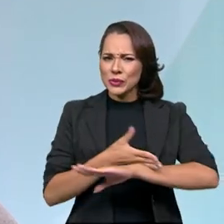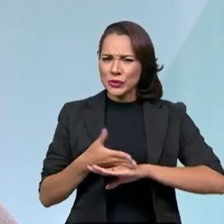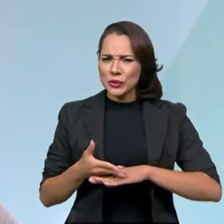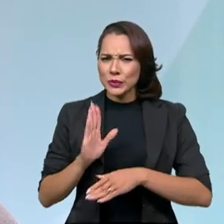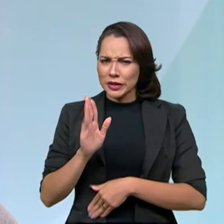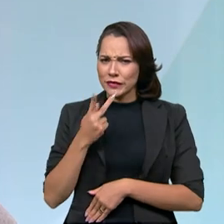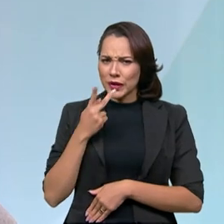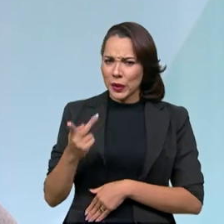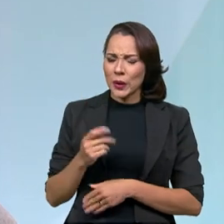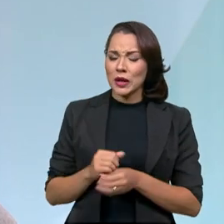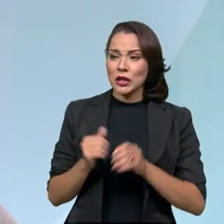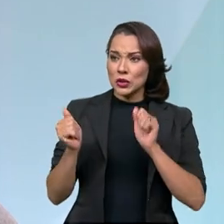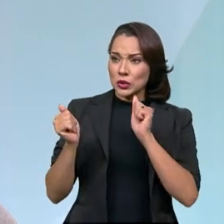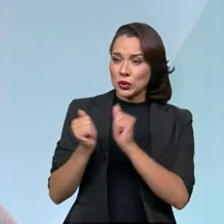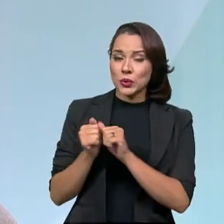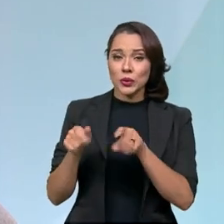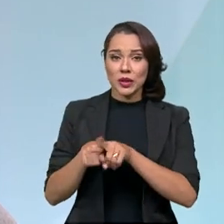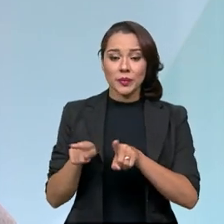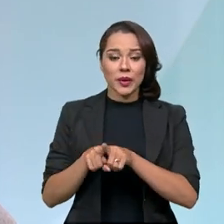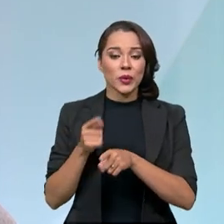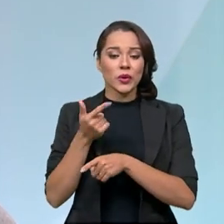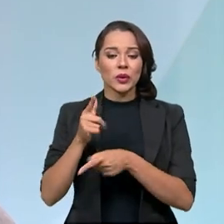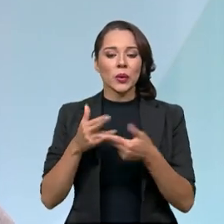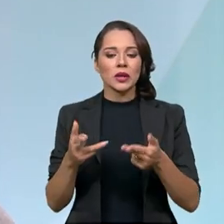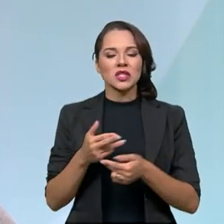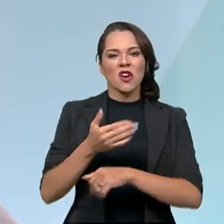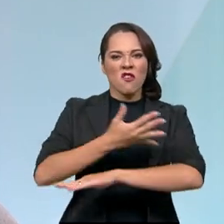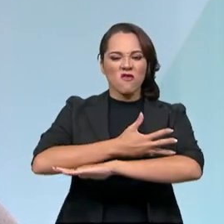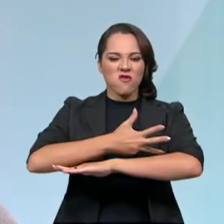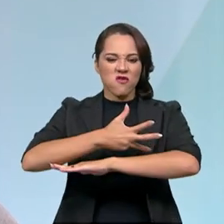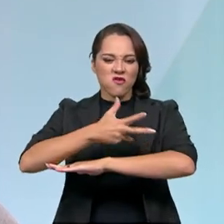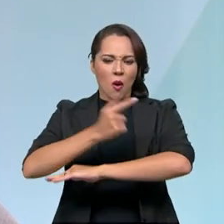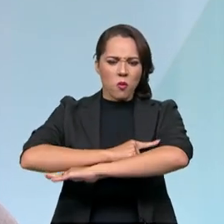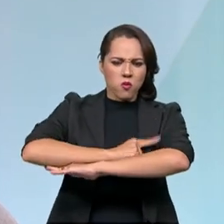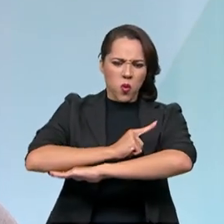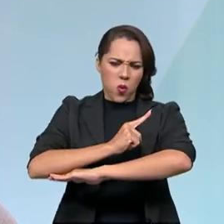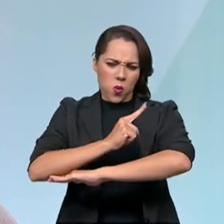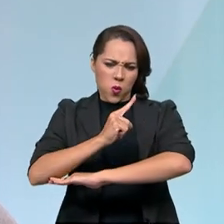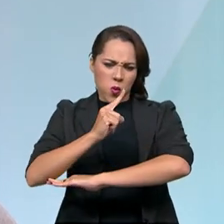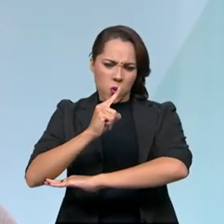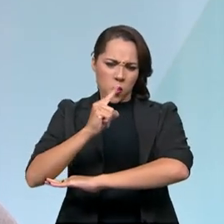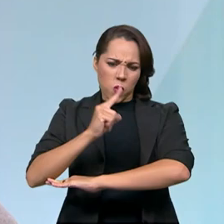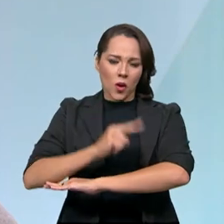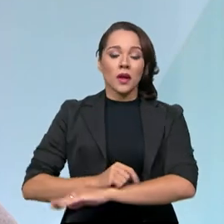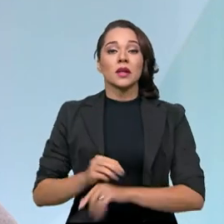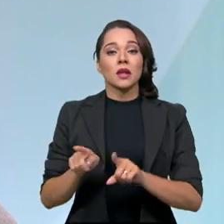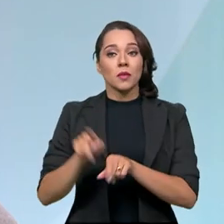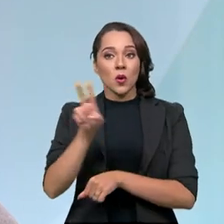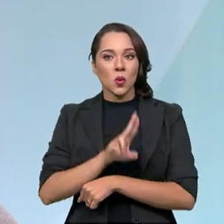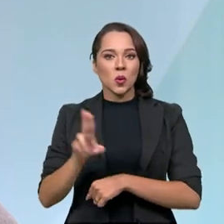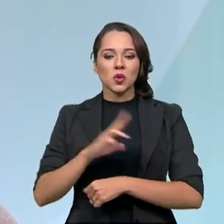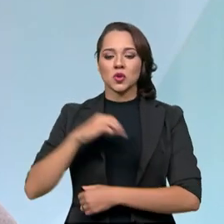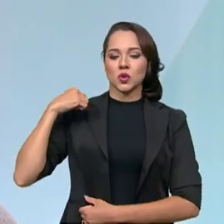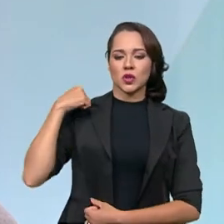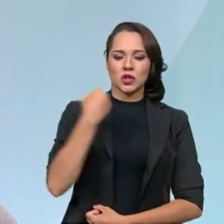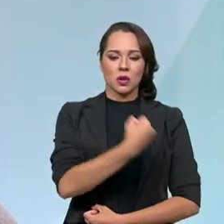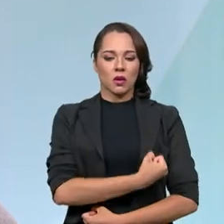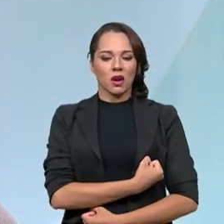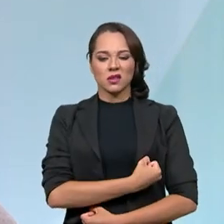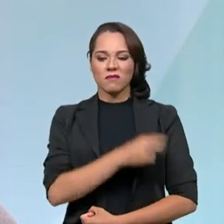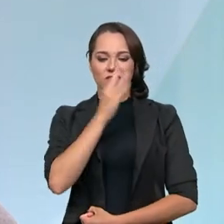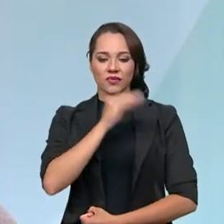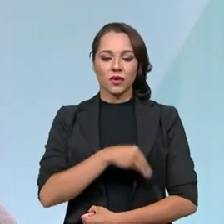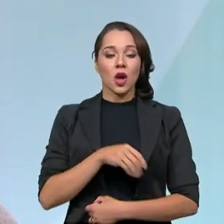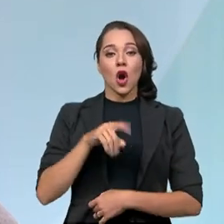você citou, aliadas também à questão do excesso de velocidade, o uso dos dispositivos de segurança, o cinto de segurança.